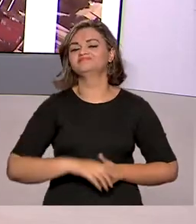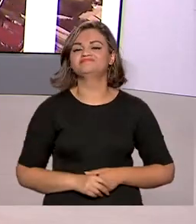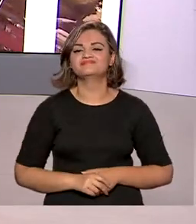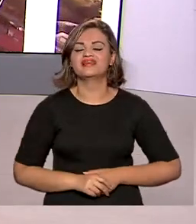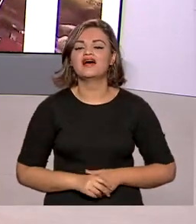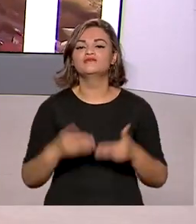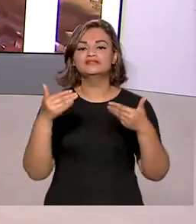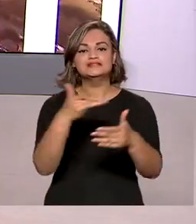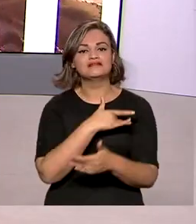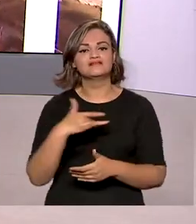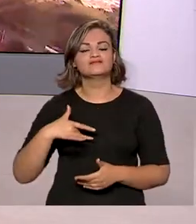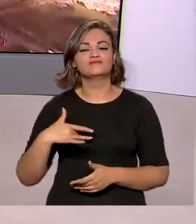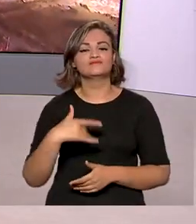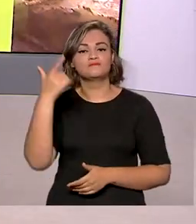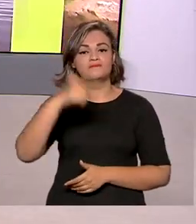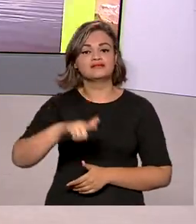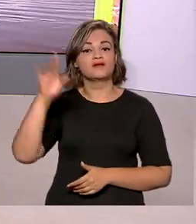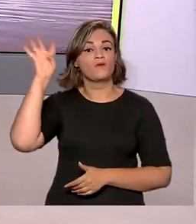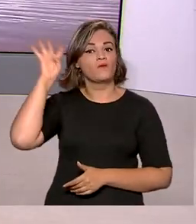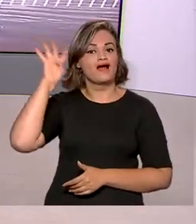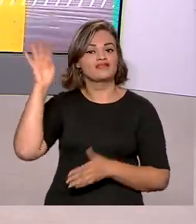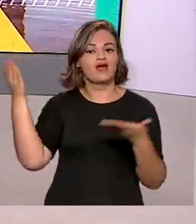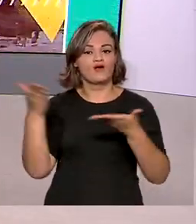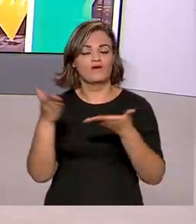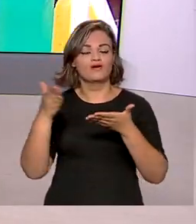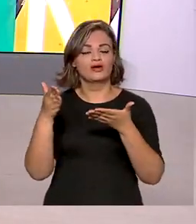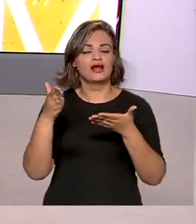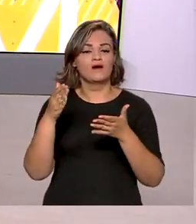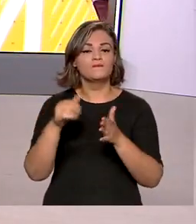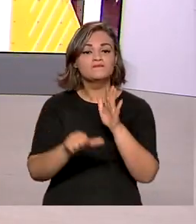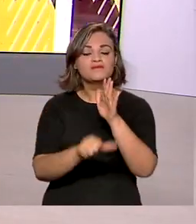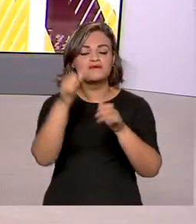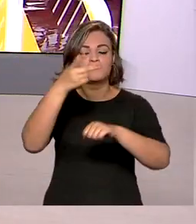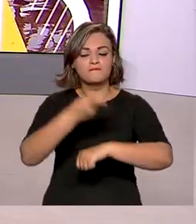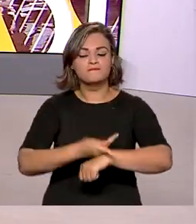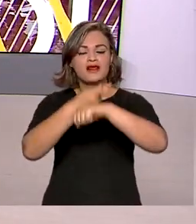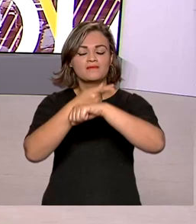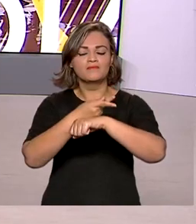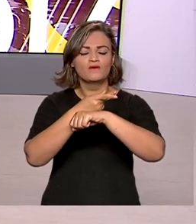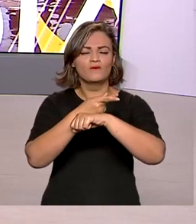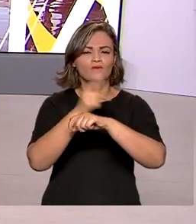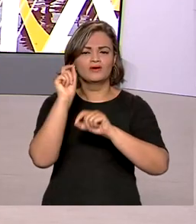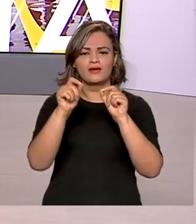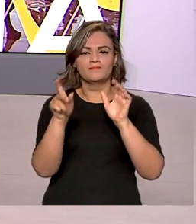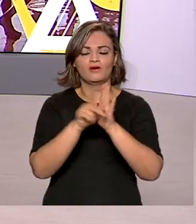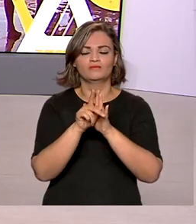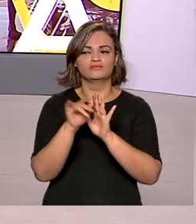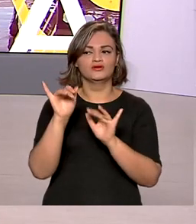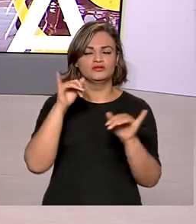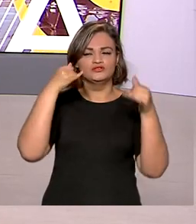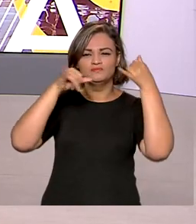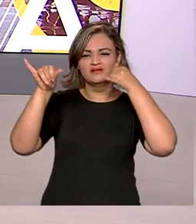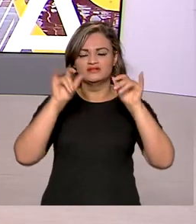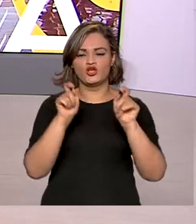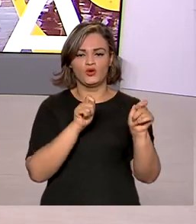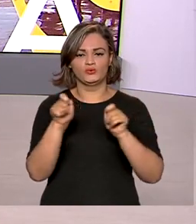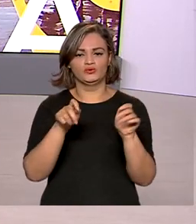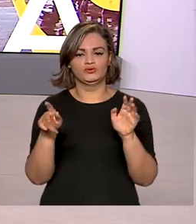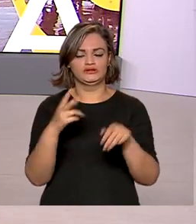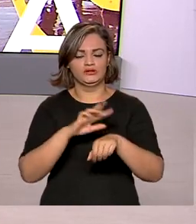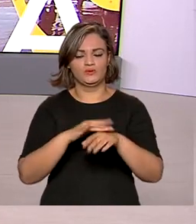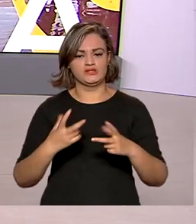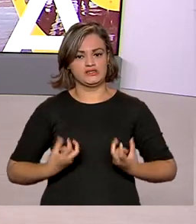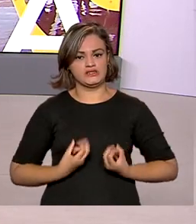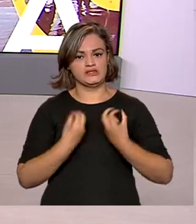E olha, o Ministério da Saúde também entregou nessa quarta-feira o primeiro prêmio de prevenção e controle do câncer. É um reconhecimento do